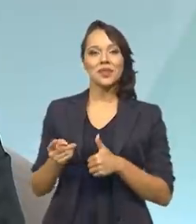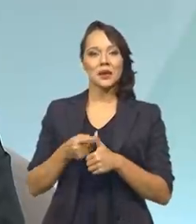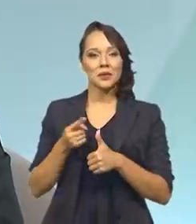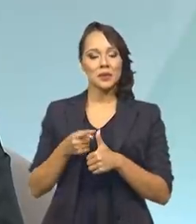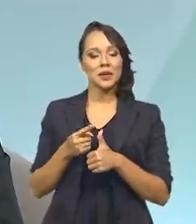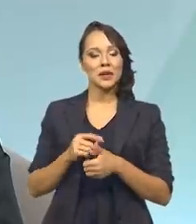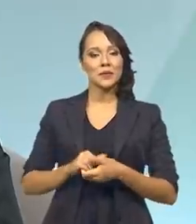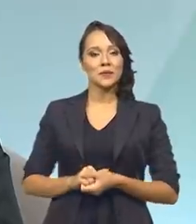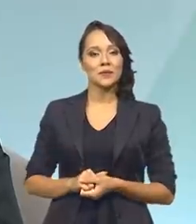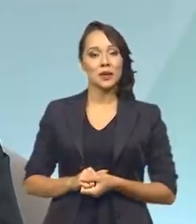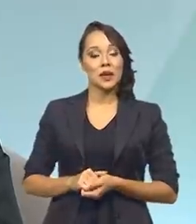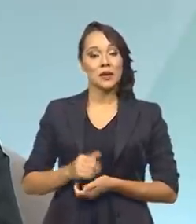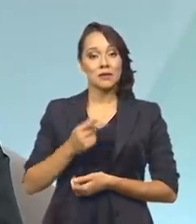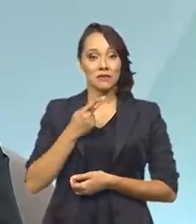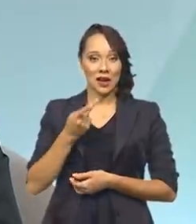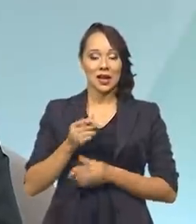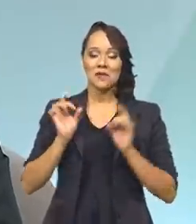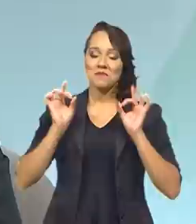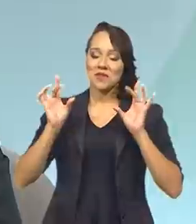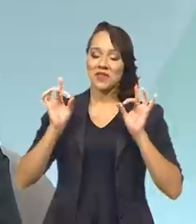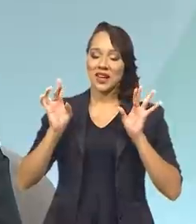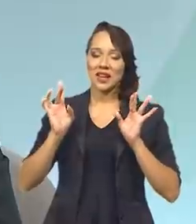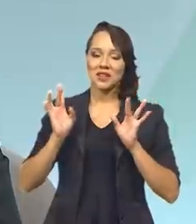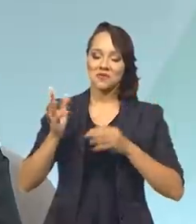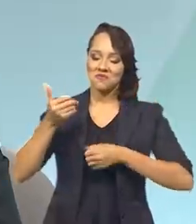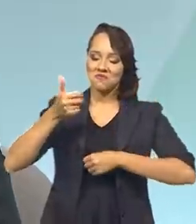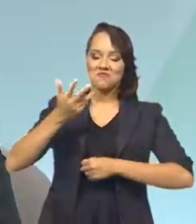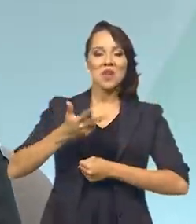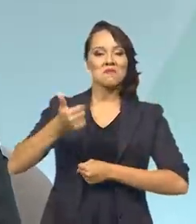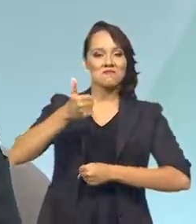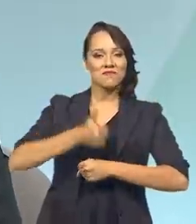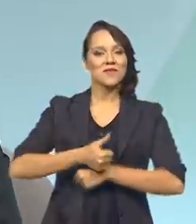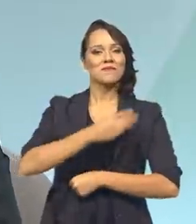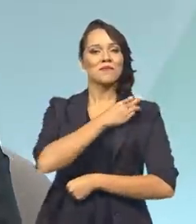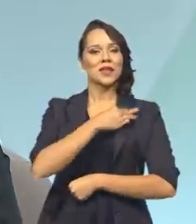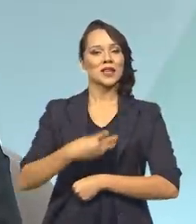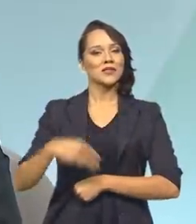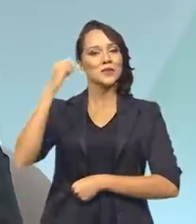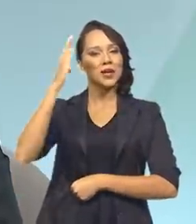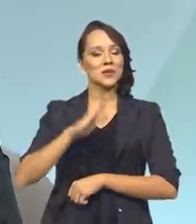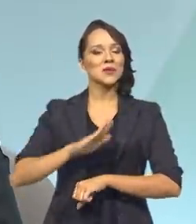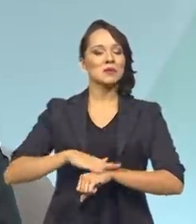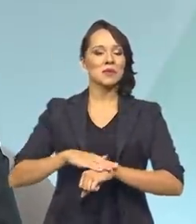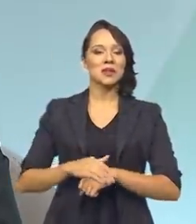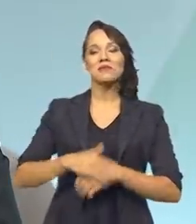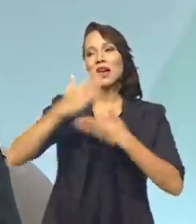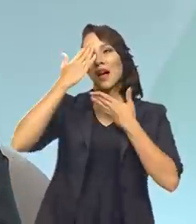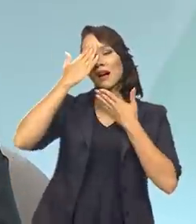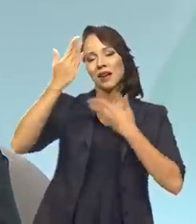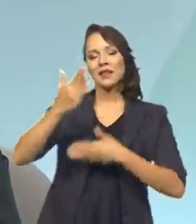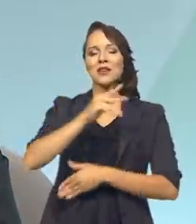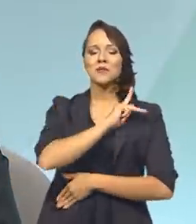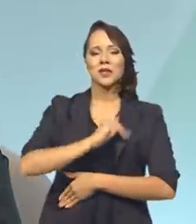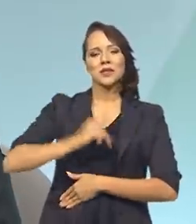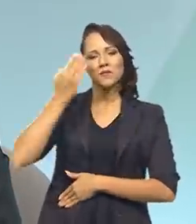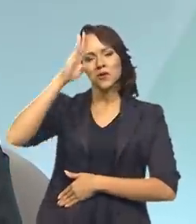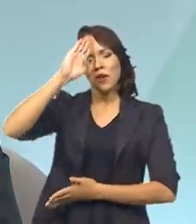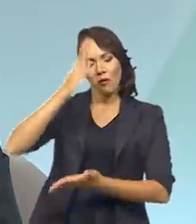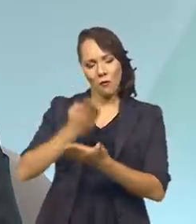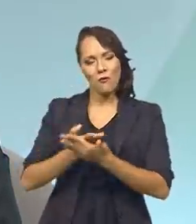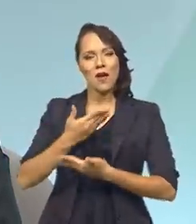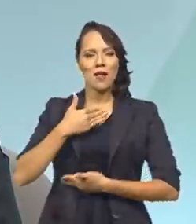que é um privilégio ser ministro do Estado do Brasil nesse momento. E agradeço muito a confiança do presidente Bolsonaro,